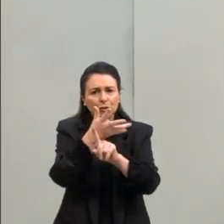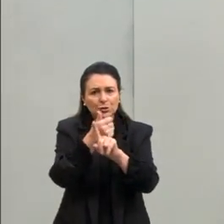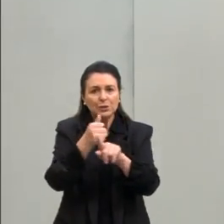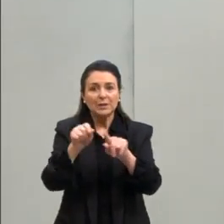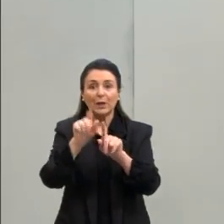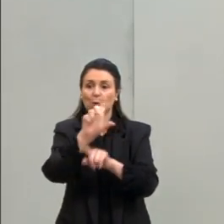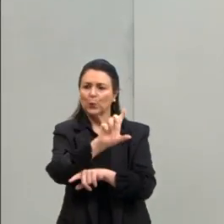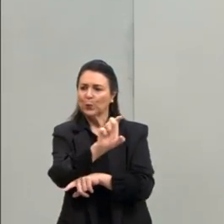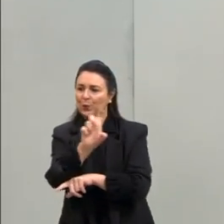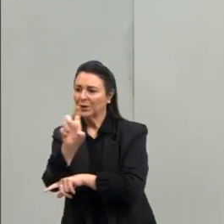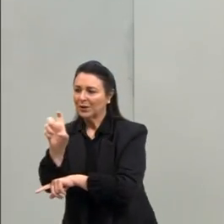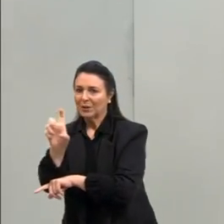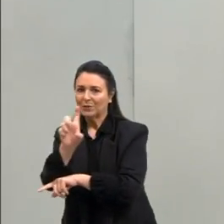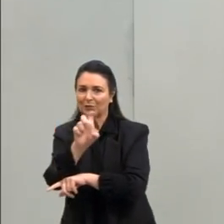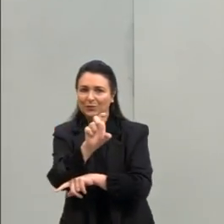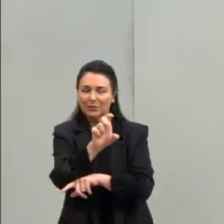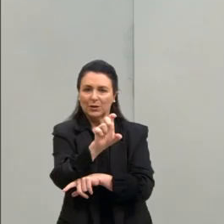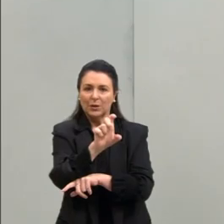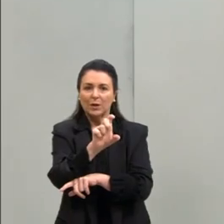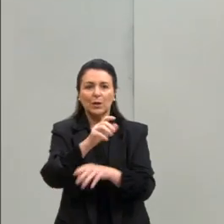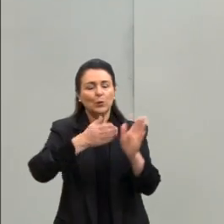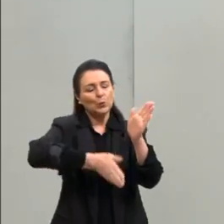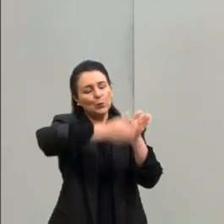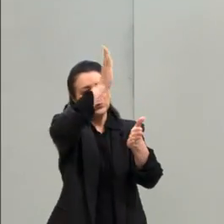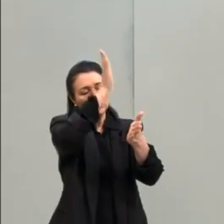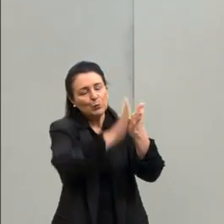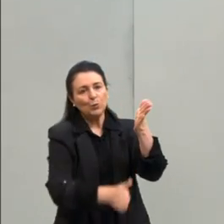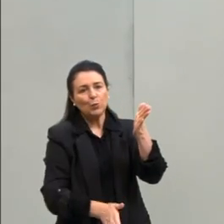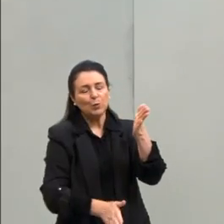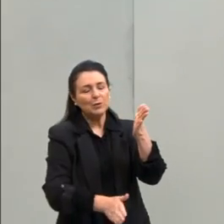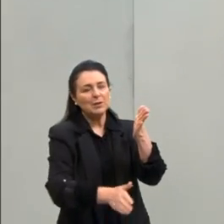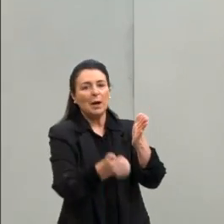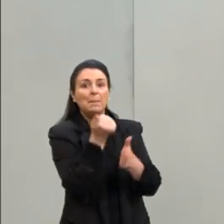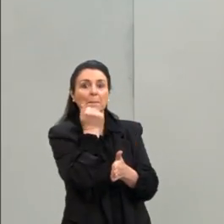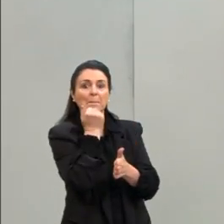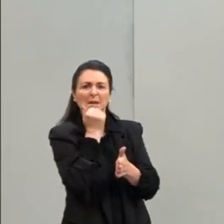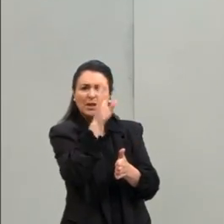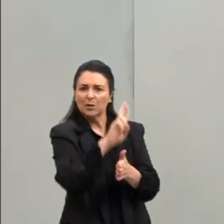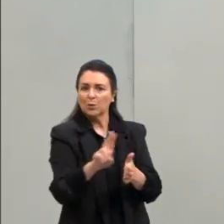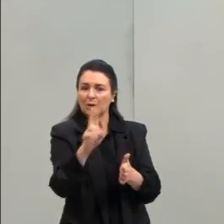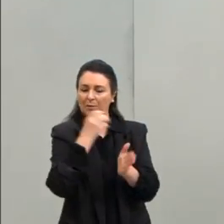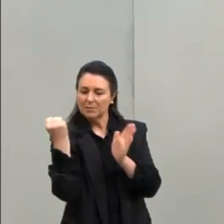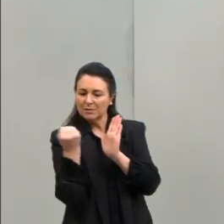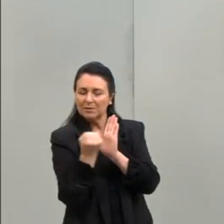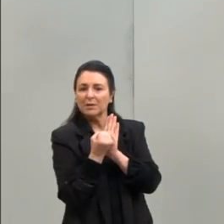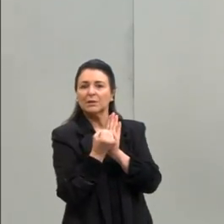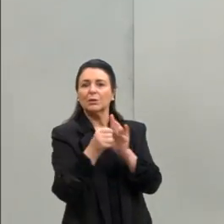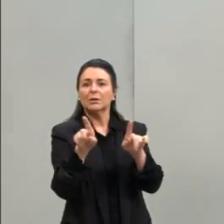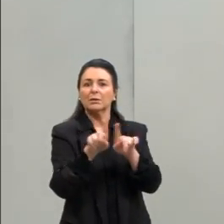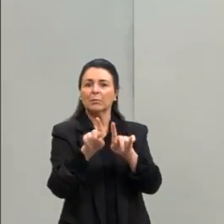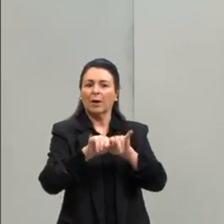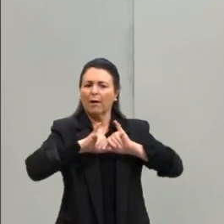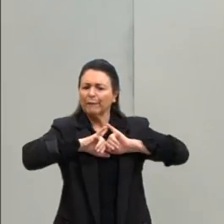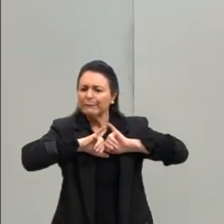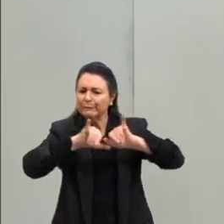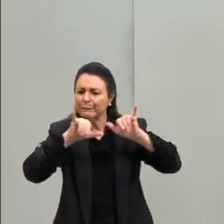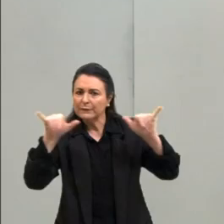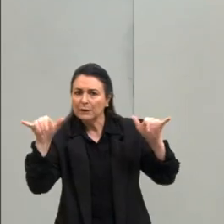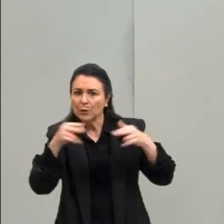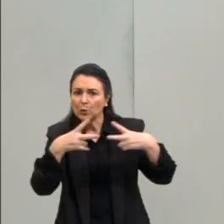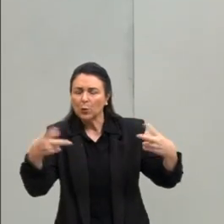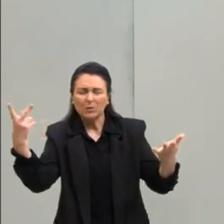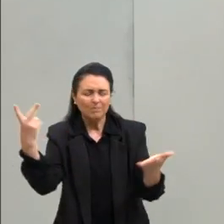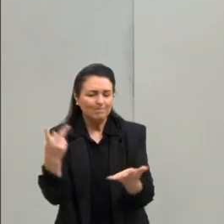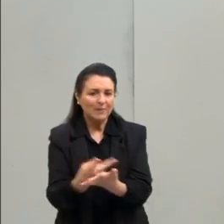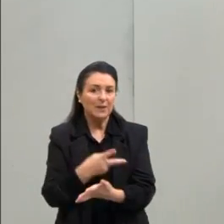grafite passando pelos muros, pelas paredes de pedra, registrando, denunciando acontecimentos